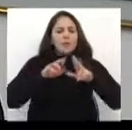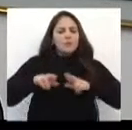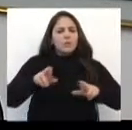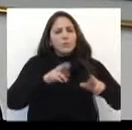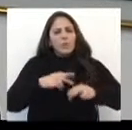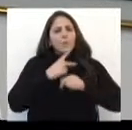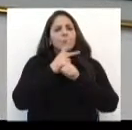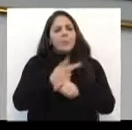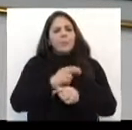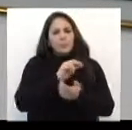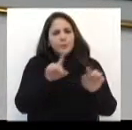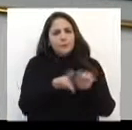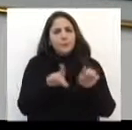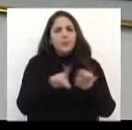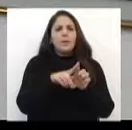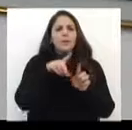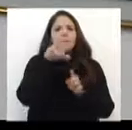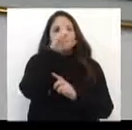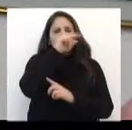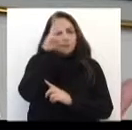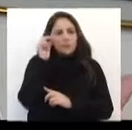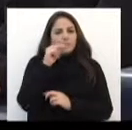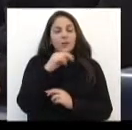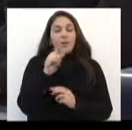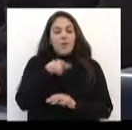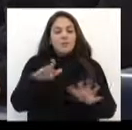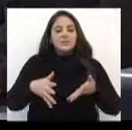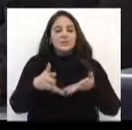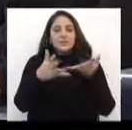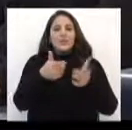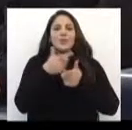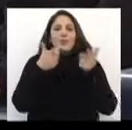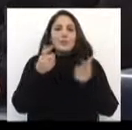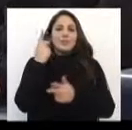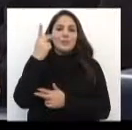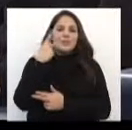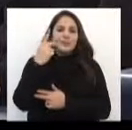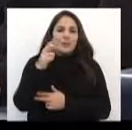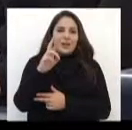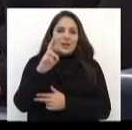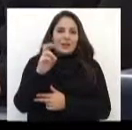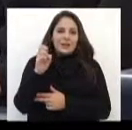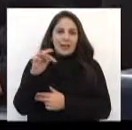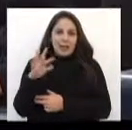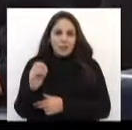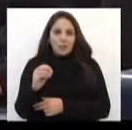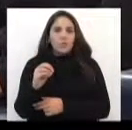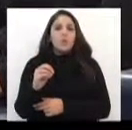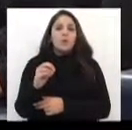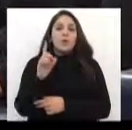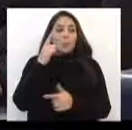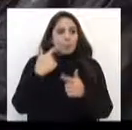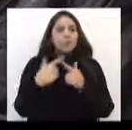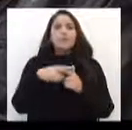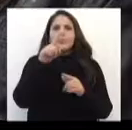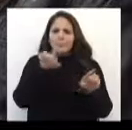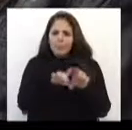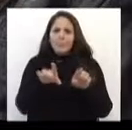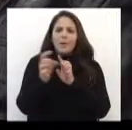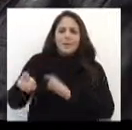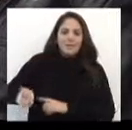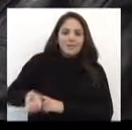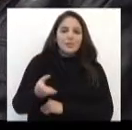campeão municipal. Então é um incentivo muito grande que o vereador Tcheker que dá, porque ele é um bochófilo também, né?